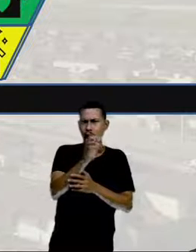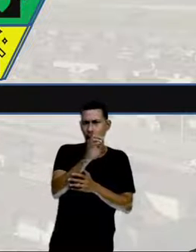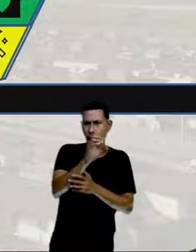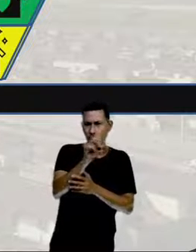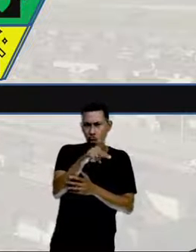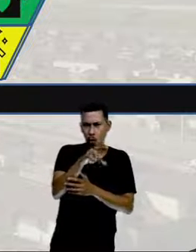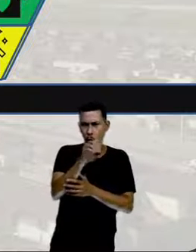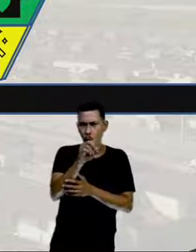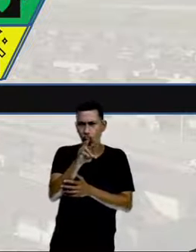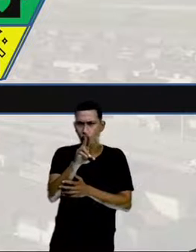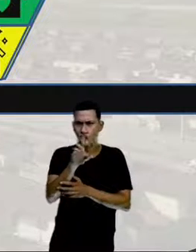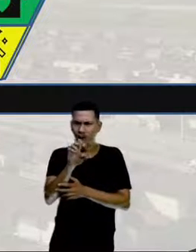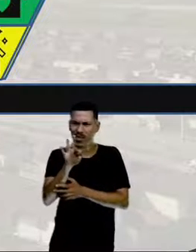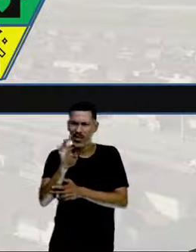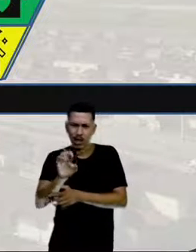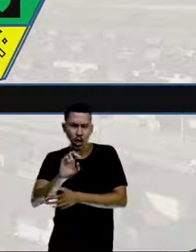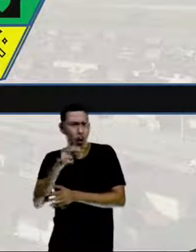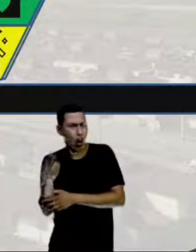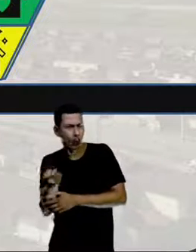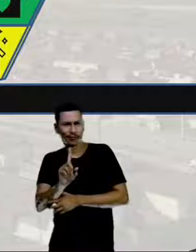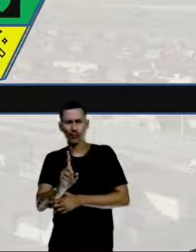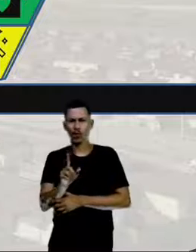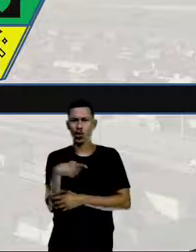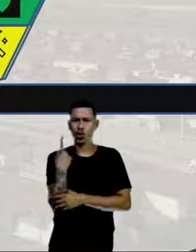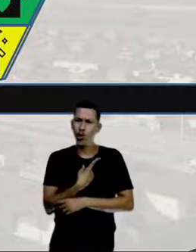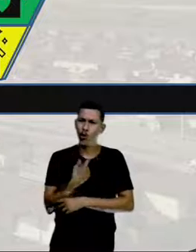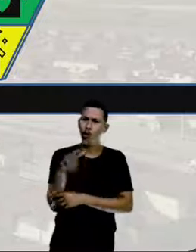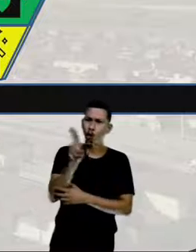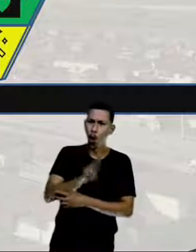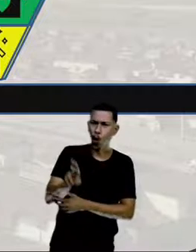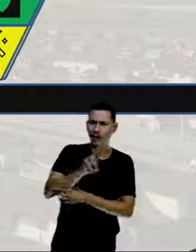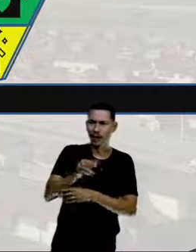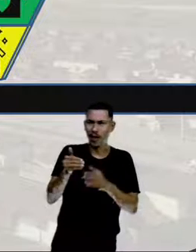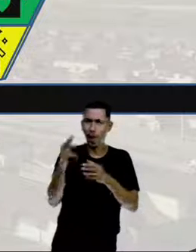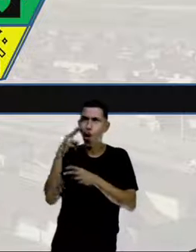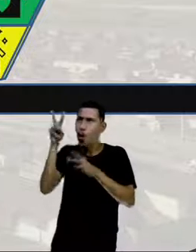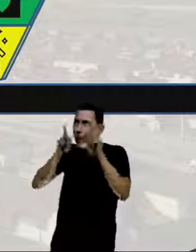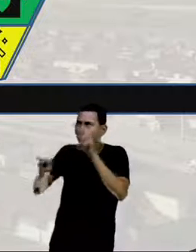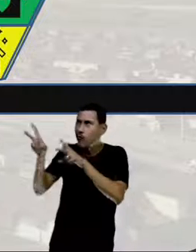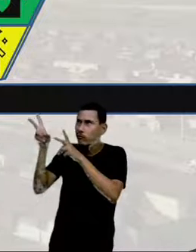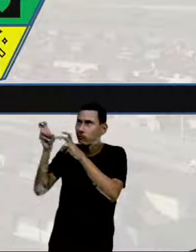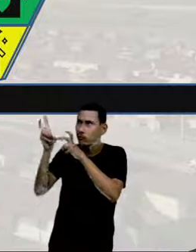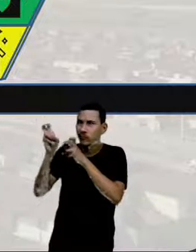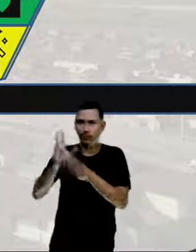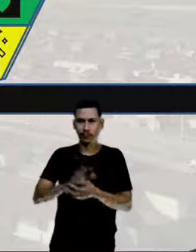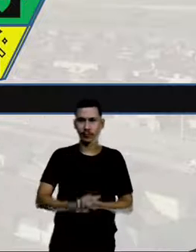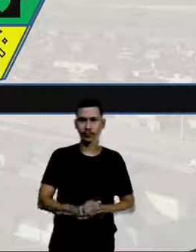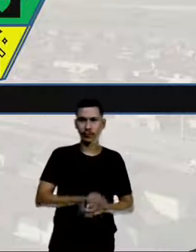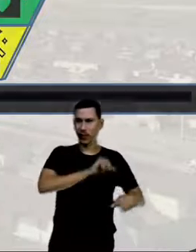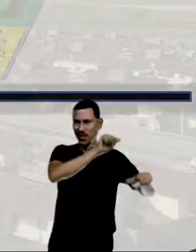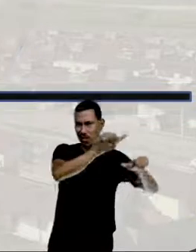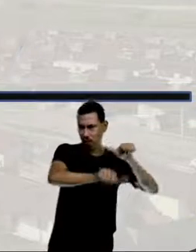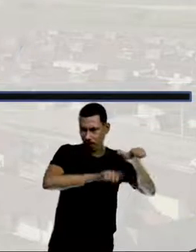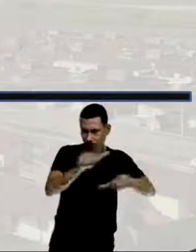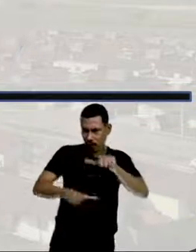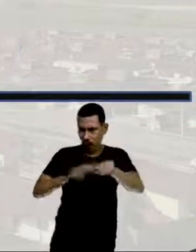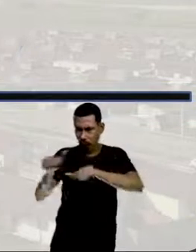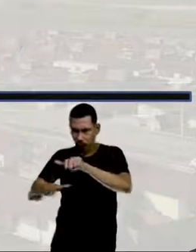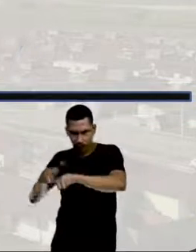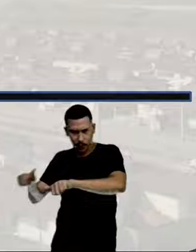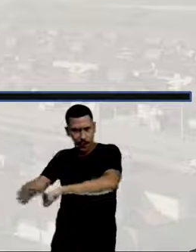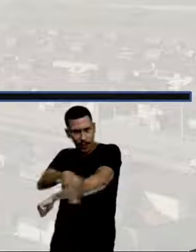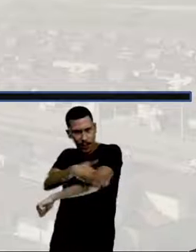ou não, então, a gente vai utilizar esse pedaço do lado de cá. E aí, eu vou transformar aqui essas duas